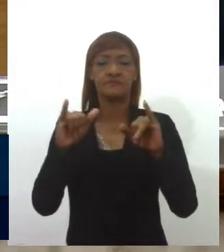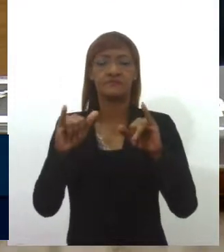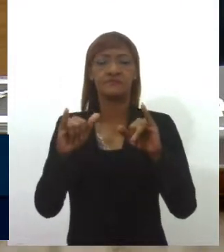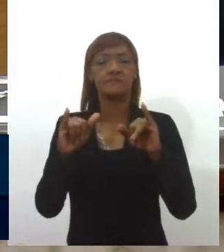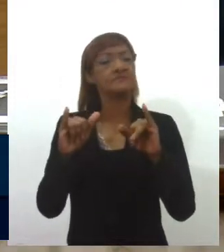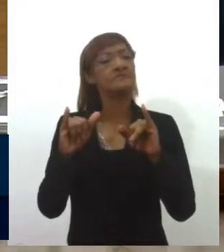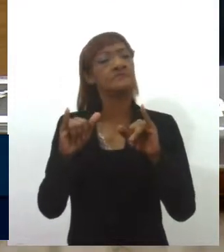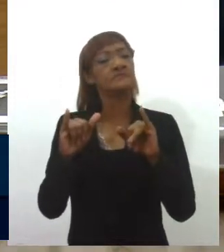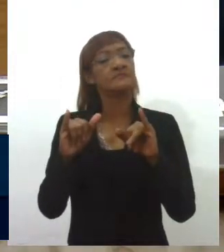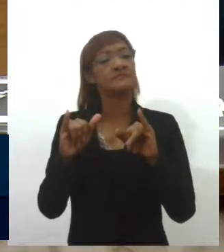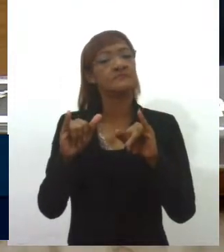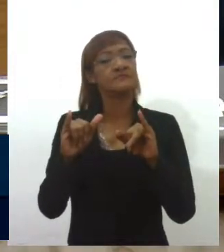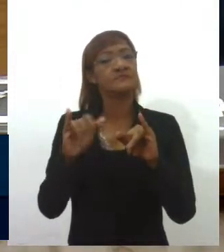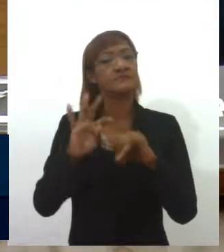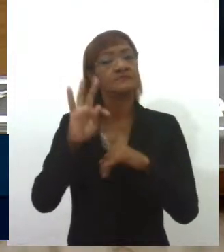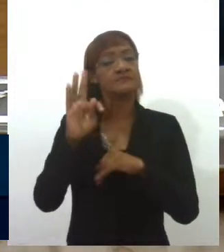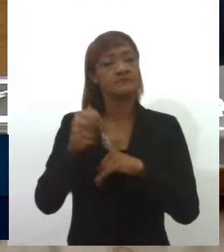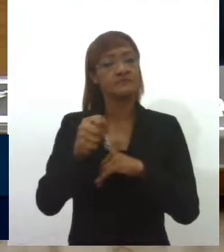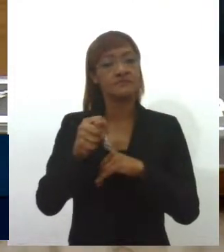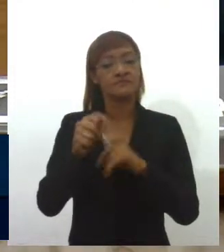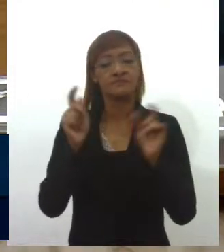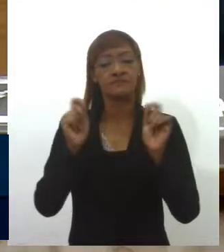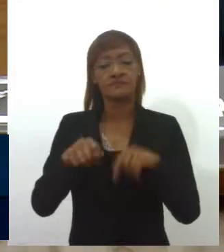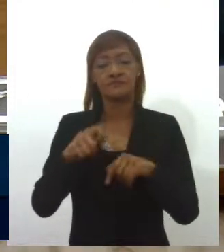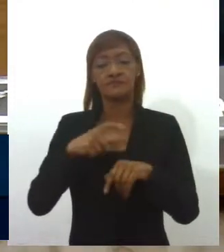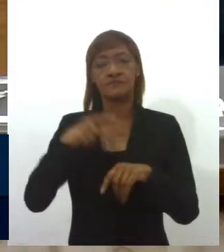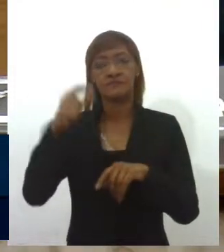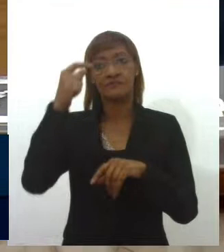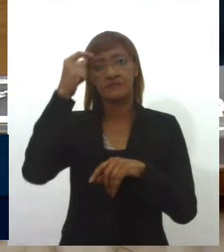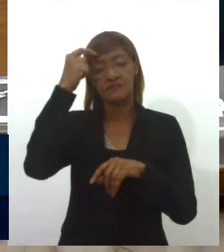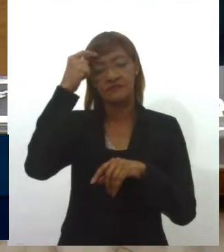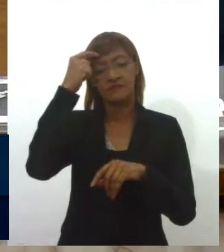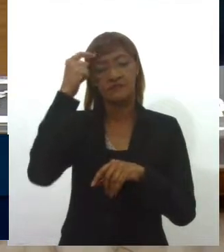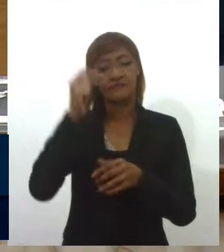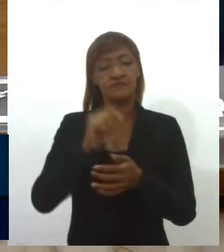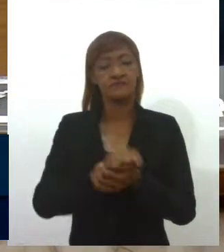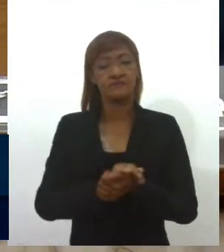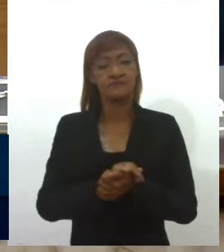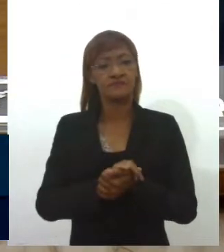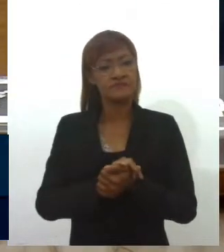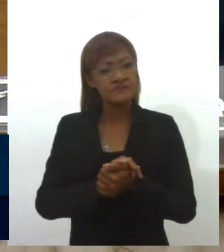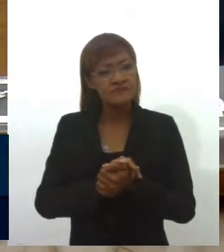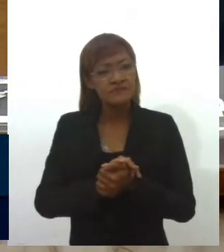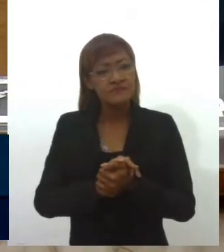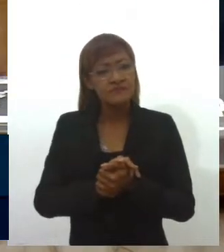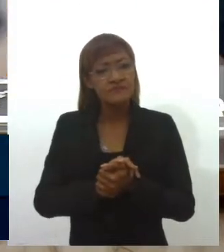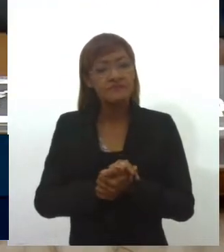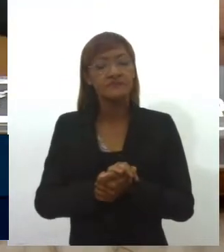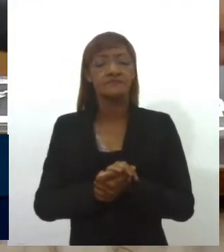conscientização acerca da adenomiose.